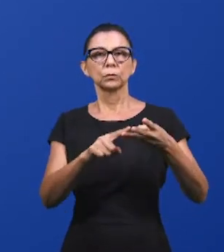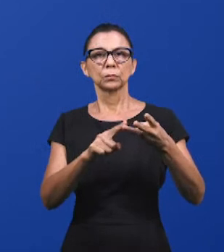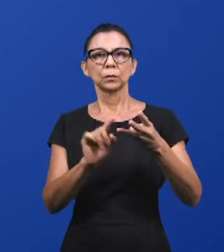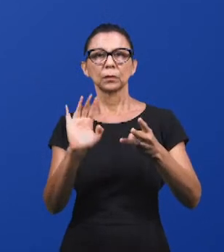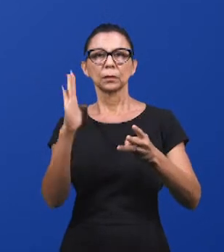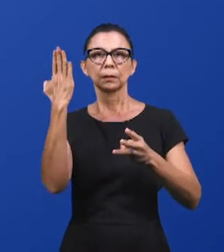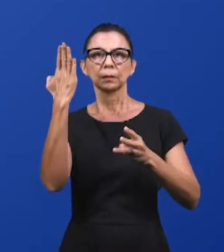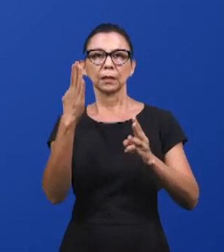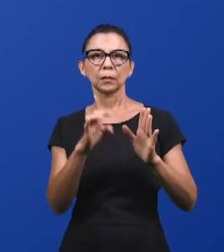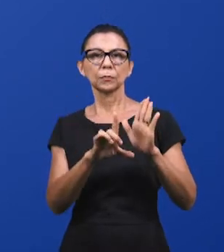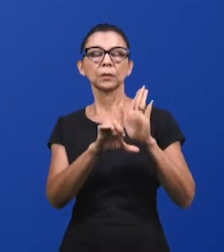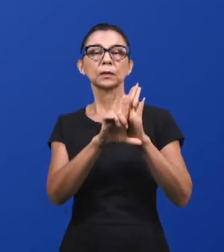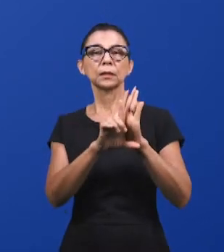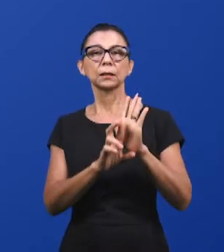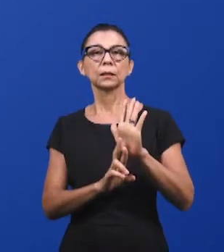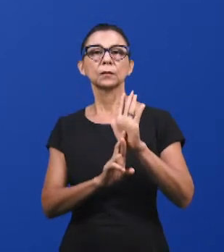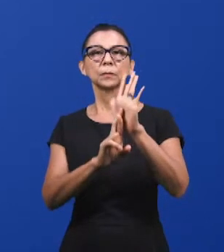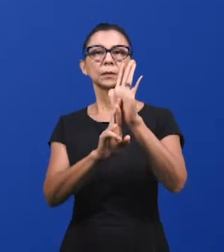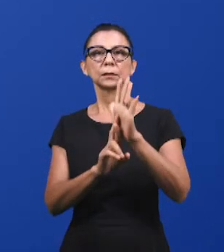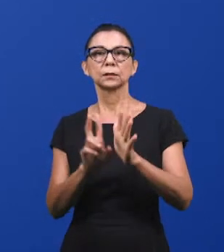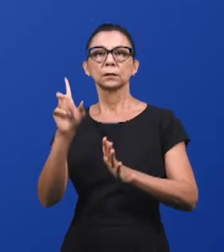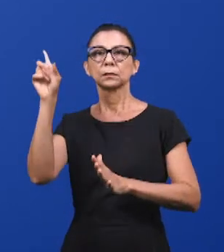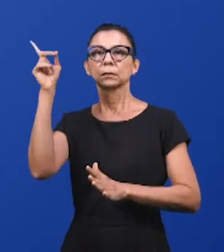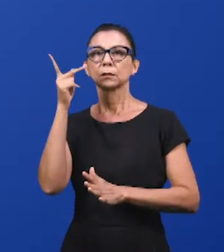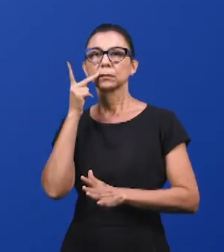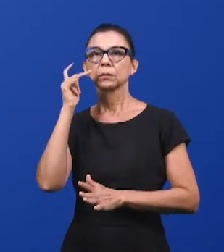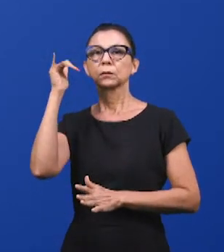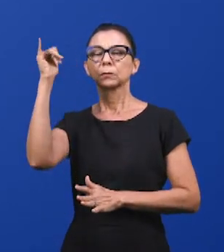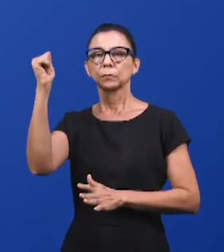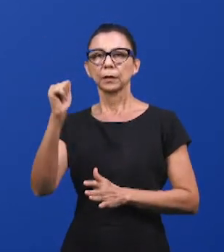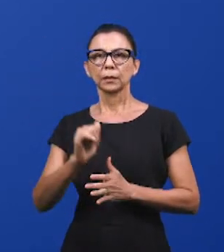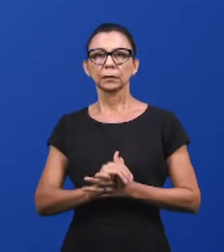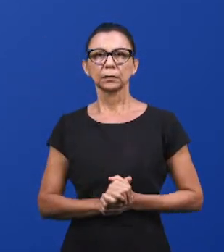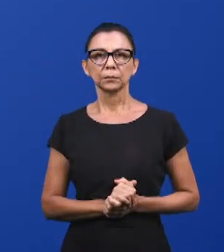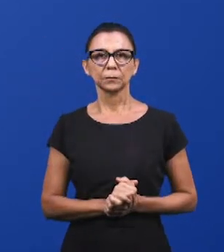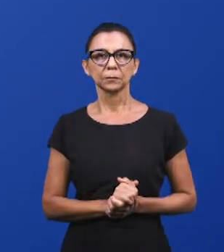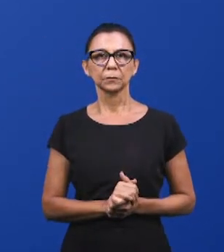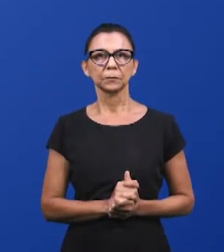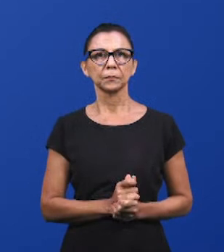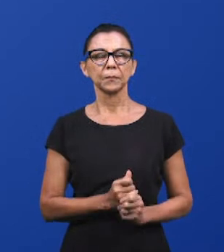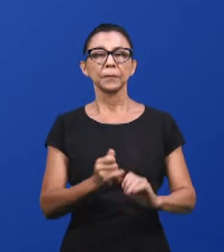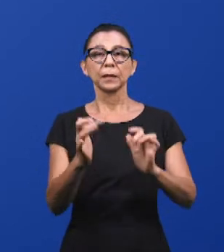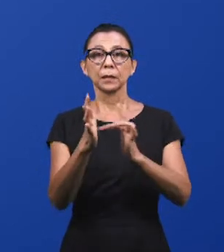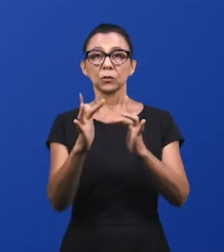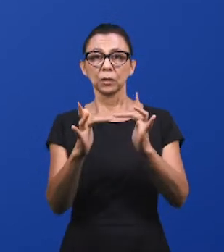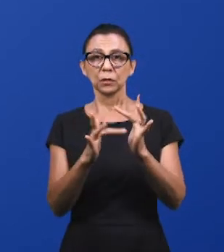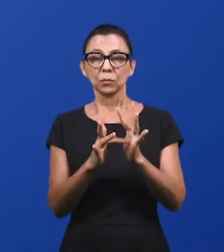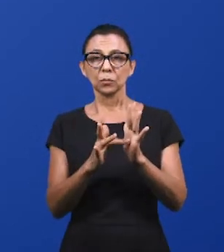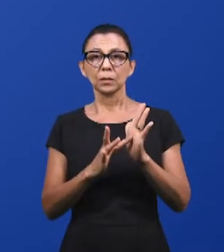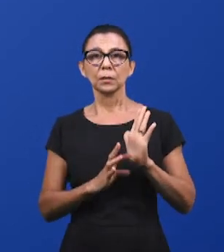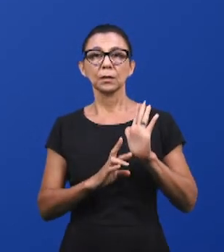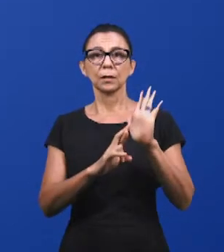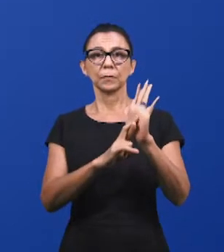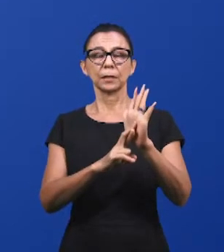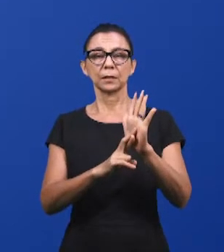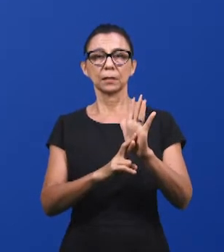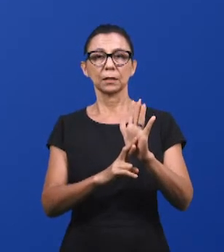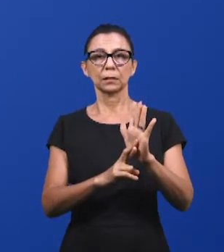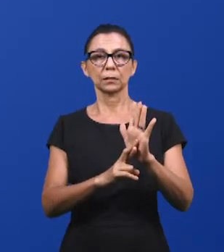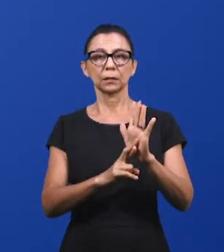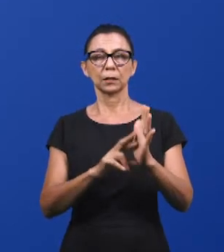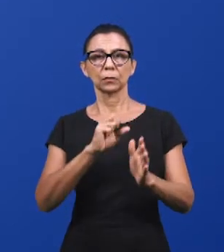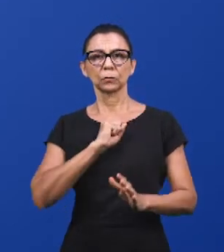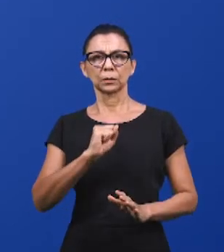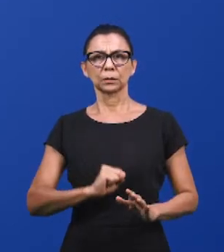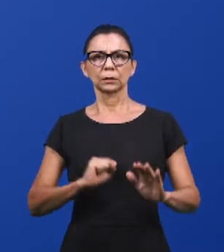nos fala a respeito de Deus Pai. E Jesus, acerca do sumo sacerdote universal do crente, nós vemos o Senhor